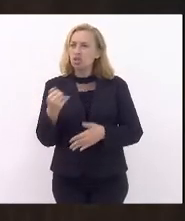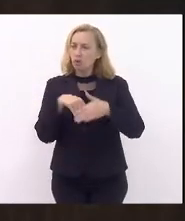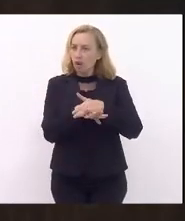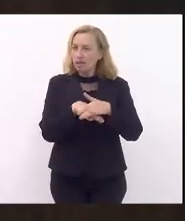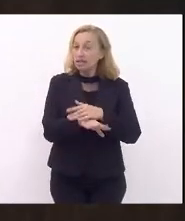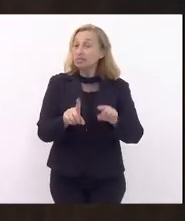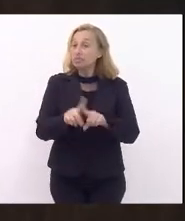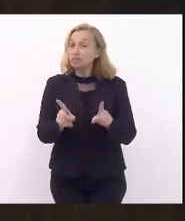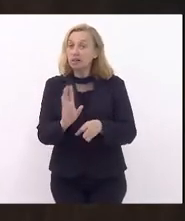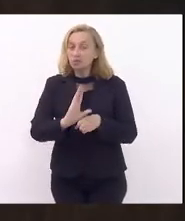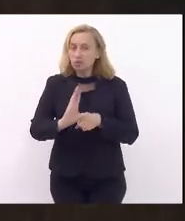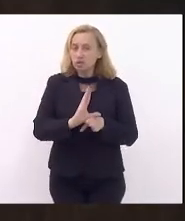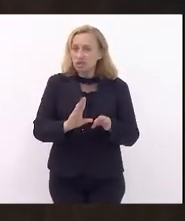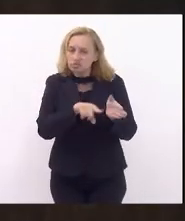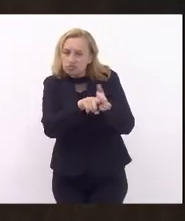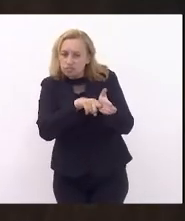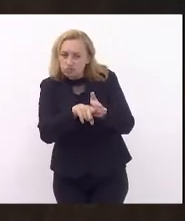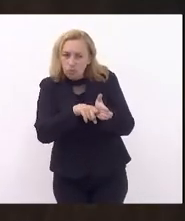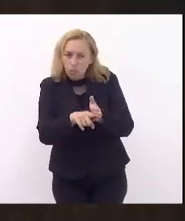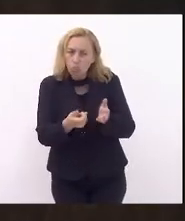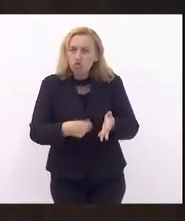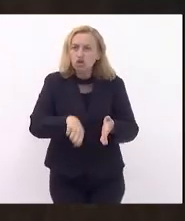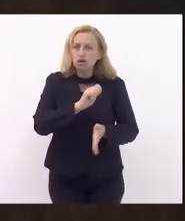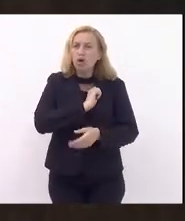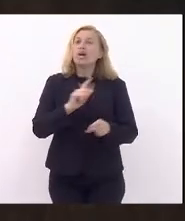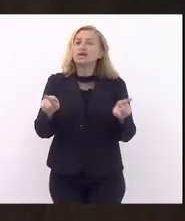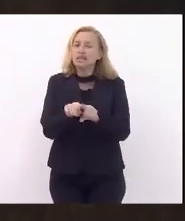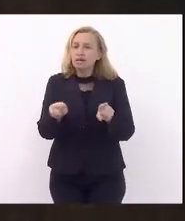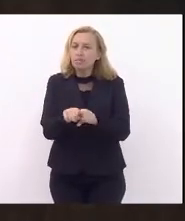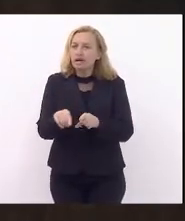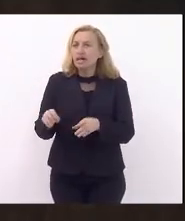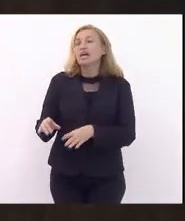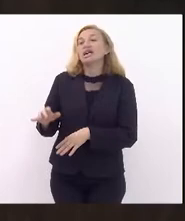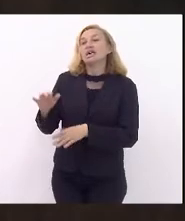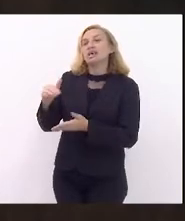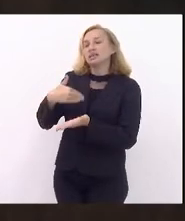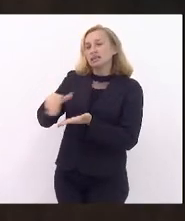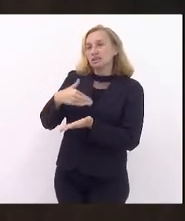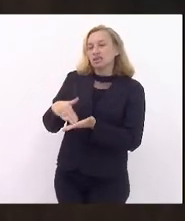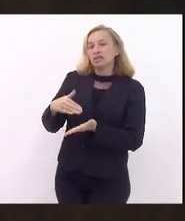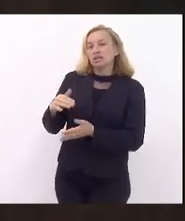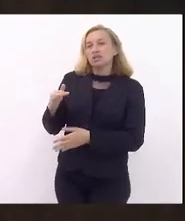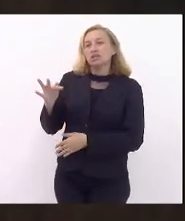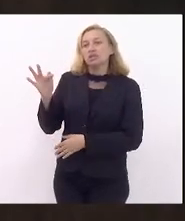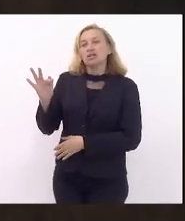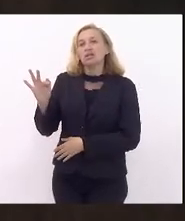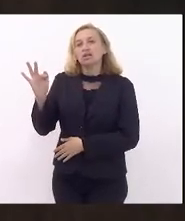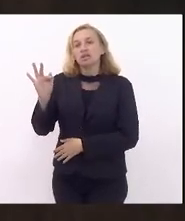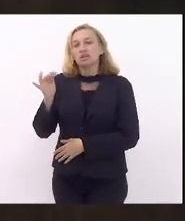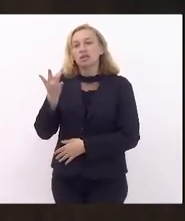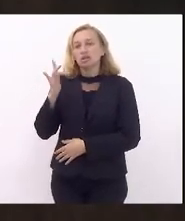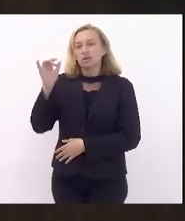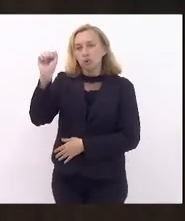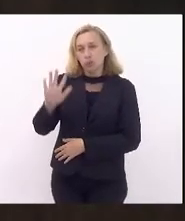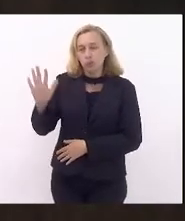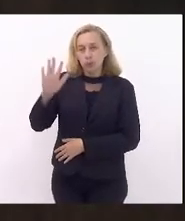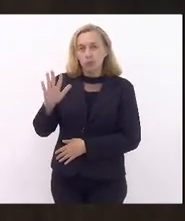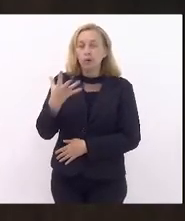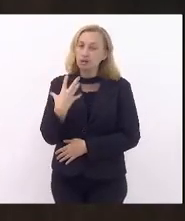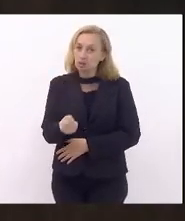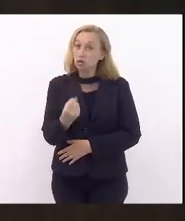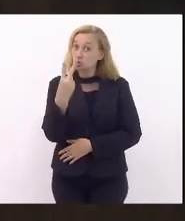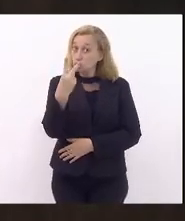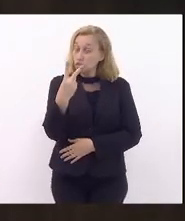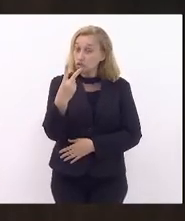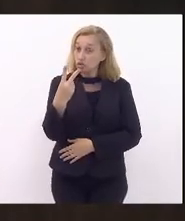além do conselho supervisor do regime de recuperação fiscal, também a secretaria do Tesouro Nacional deu parecer favorável. Dois pareceres